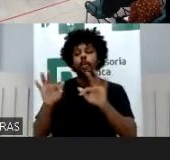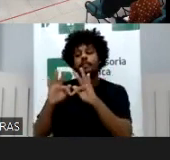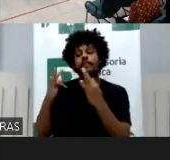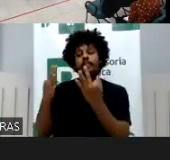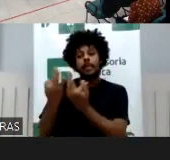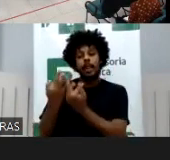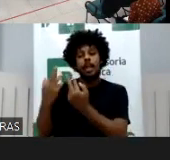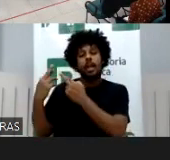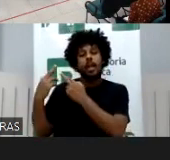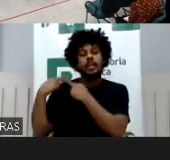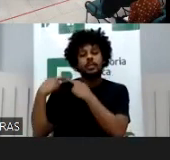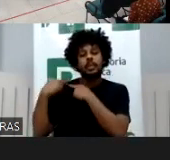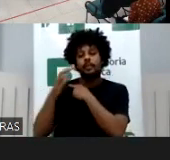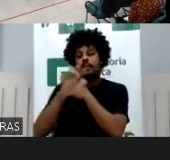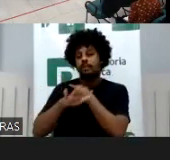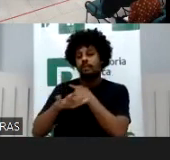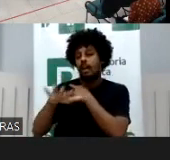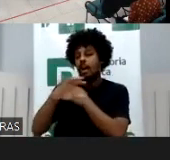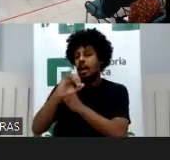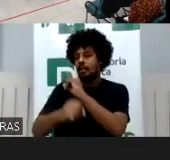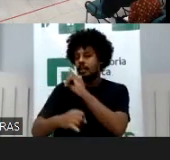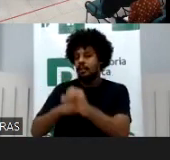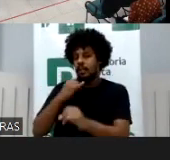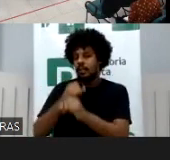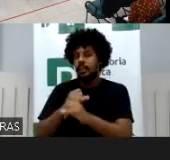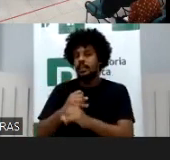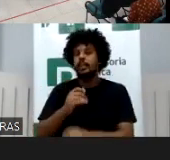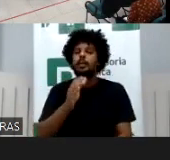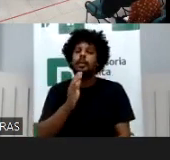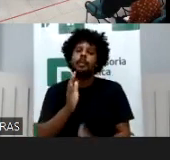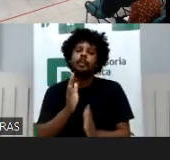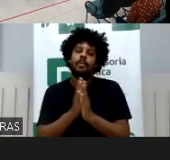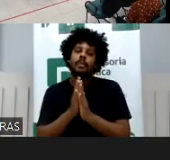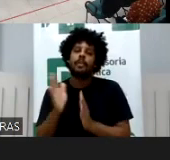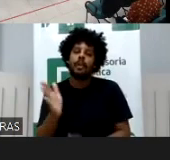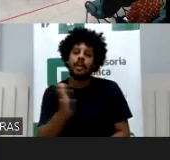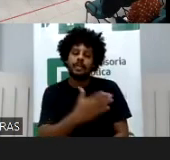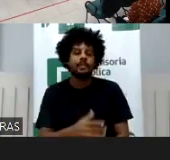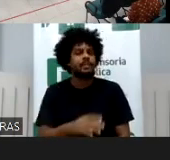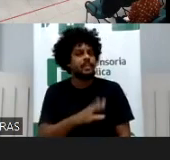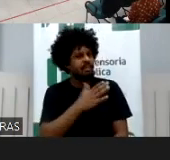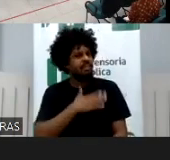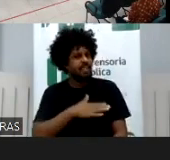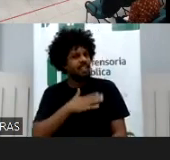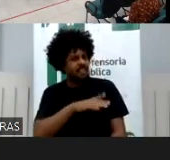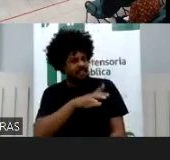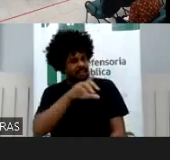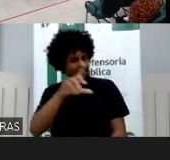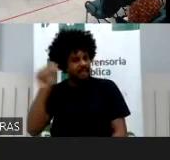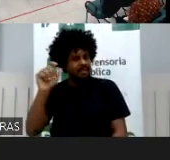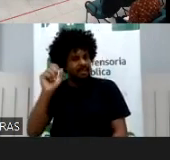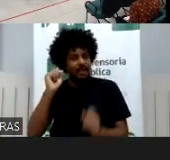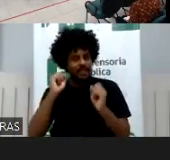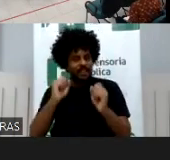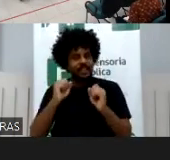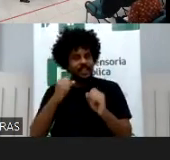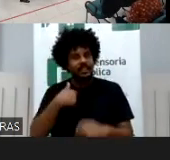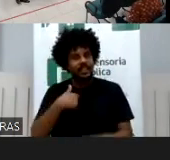âmbito digital, tá? Pode passar, amigo, aliás, eu passo. Não, não, não, fique tranquilo, vá, vá. Aqui.